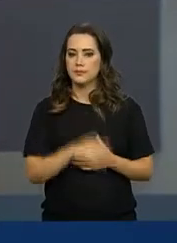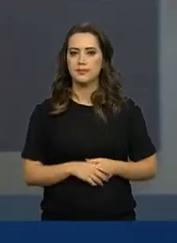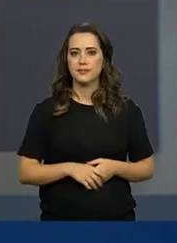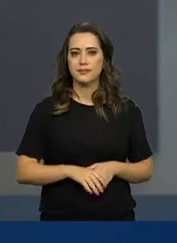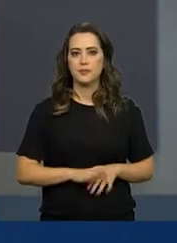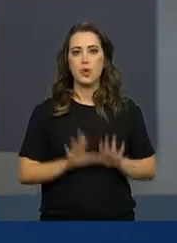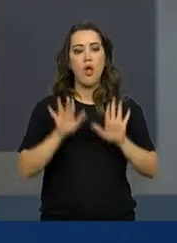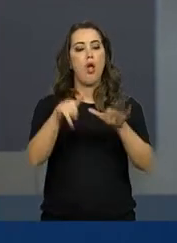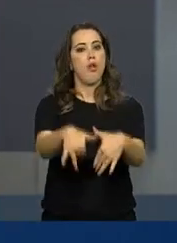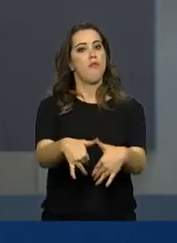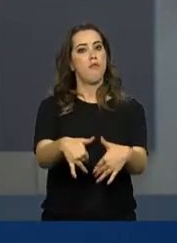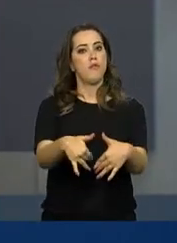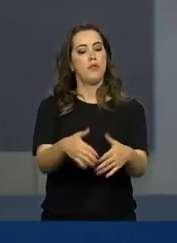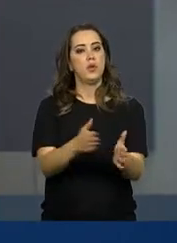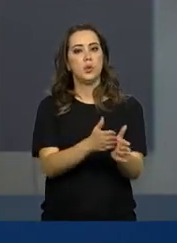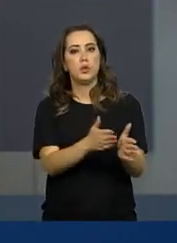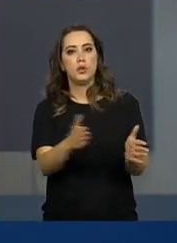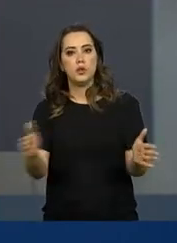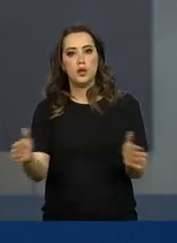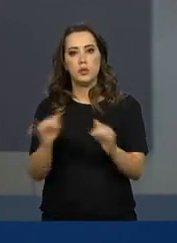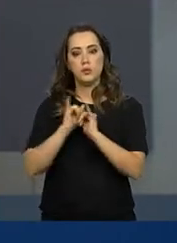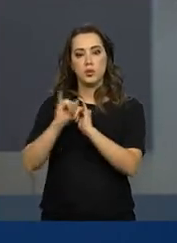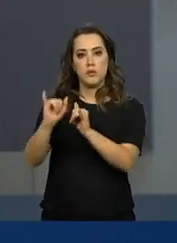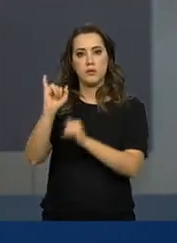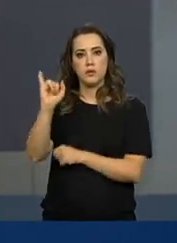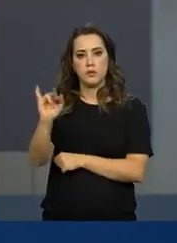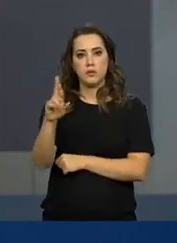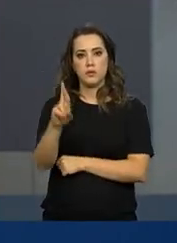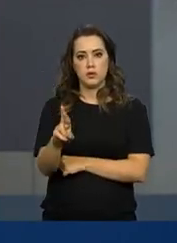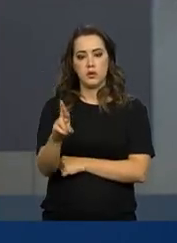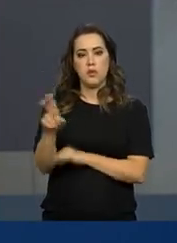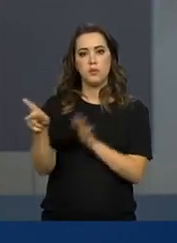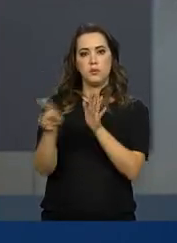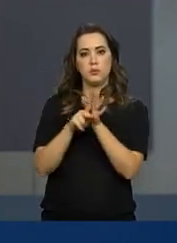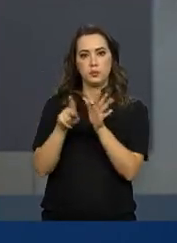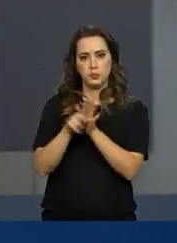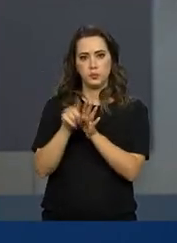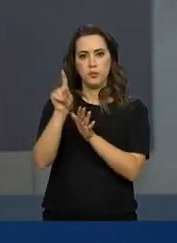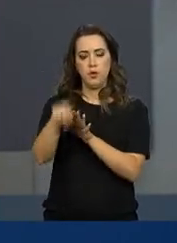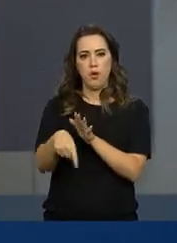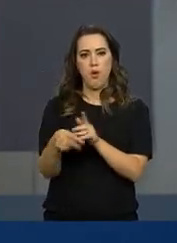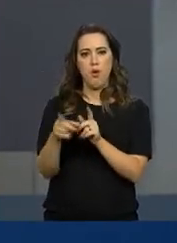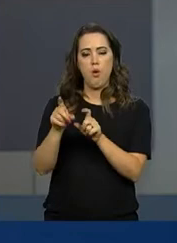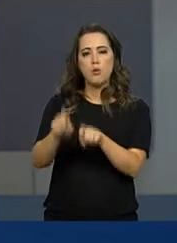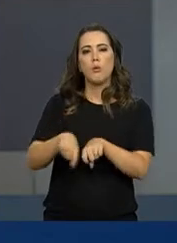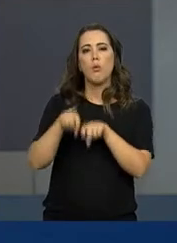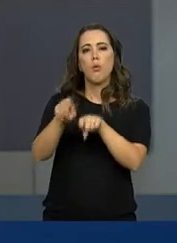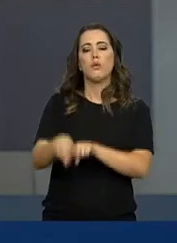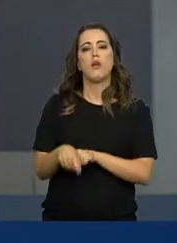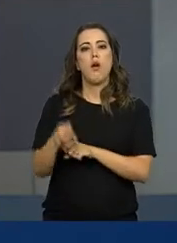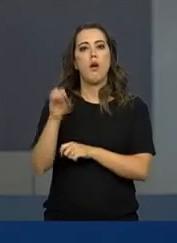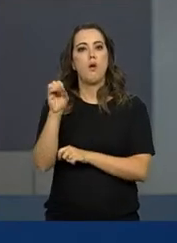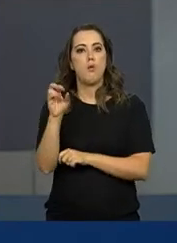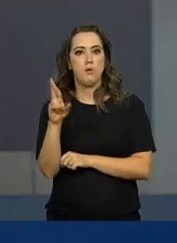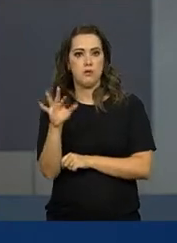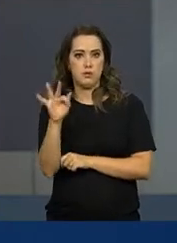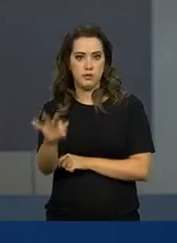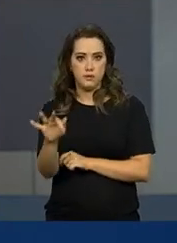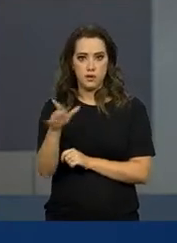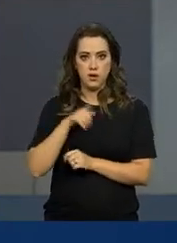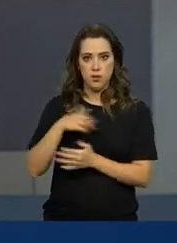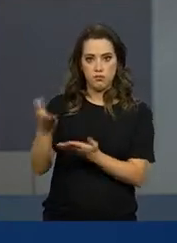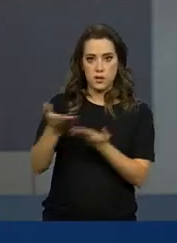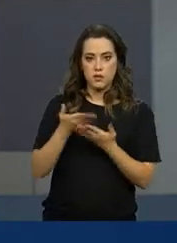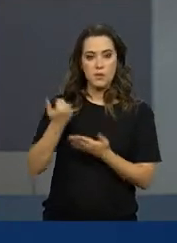Encerrado o prazo de entrega da Declaração do Imposto sobre Propriedade Territorial Rural, os sistemas da Receita Federal registraram o